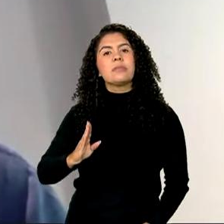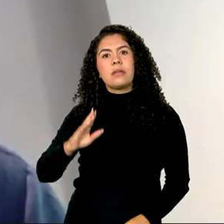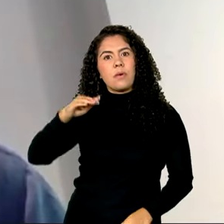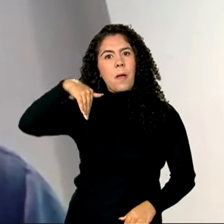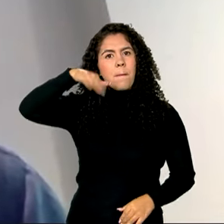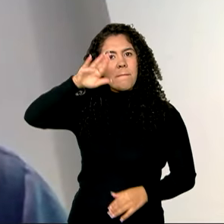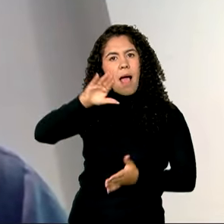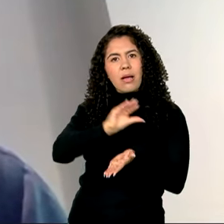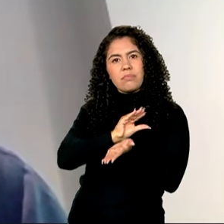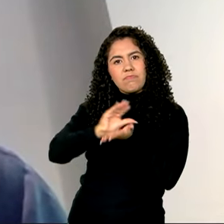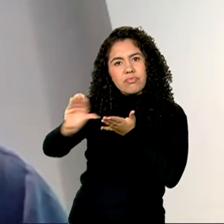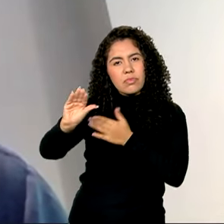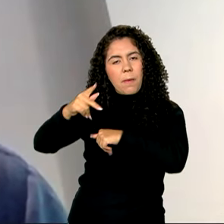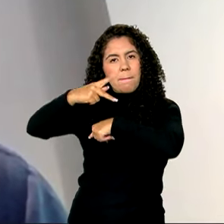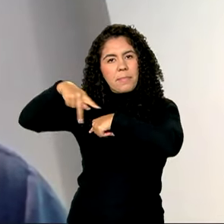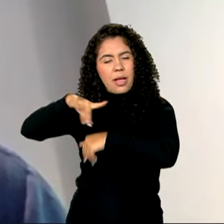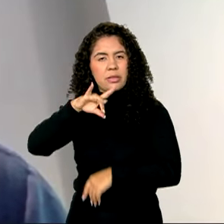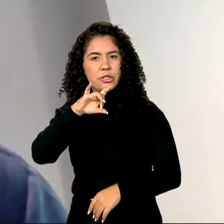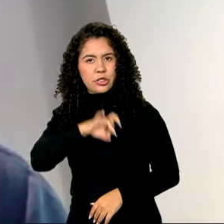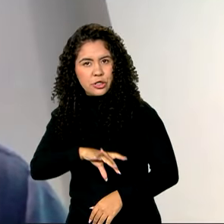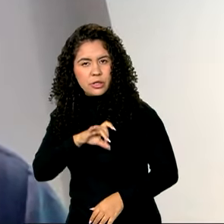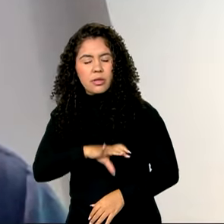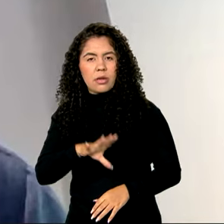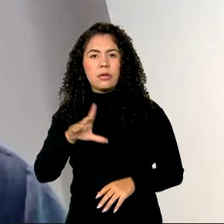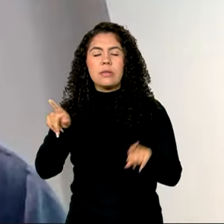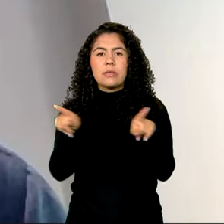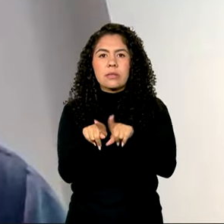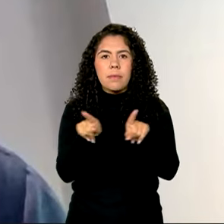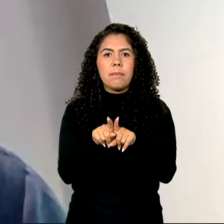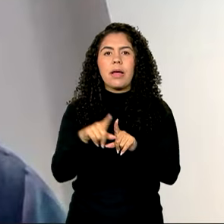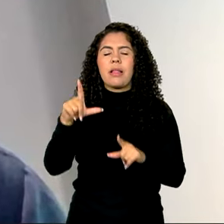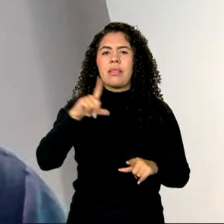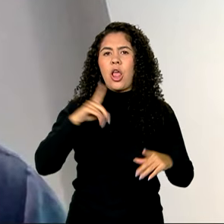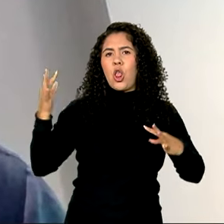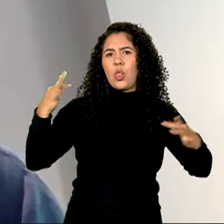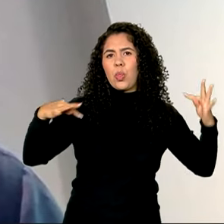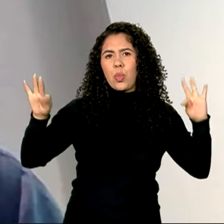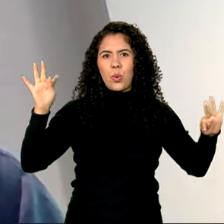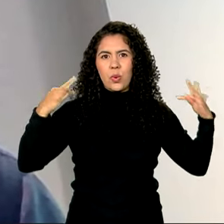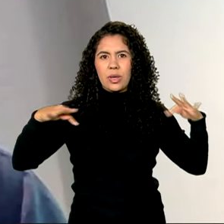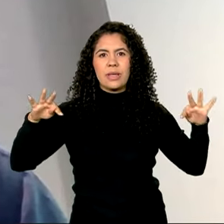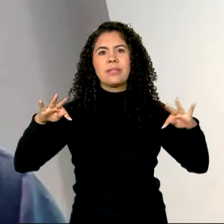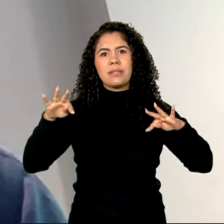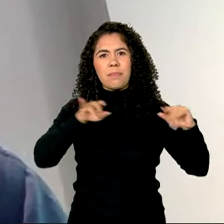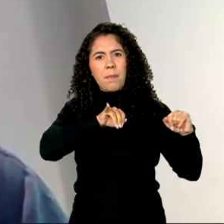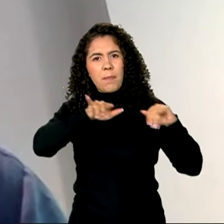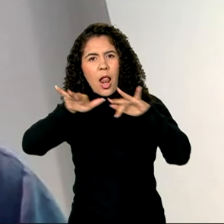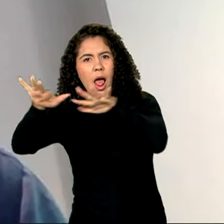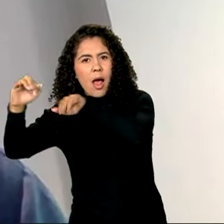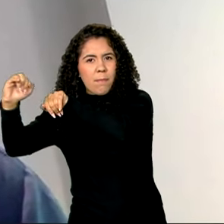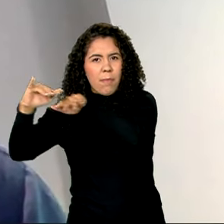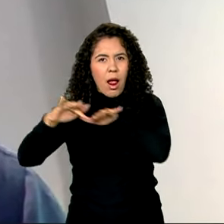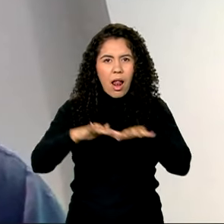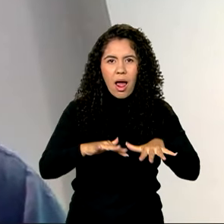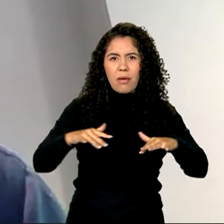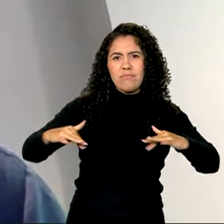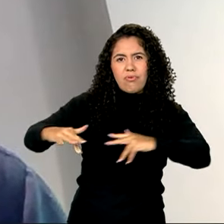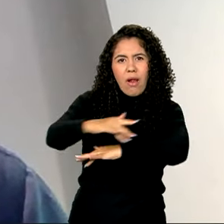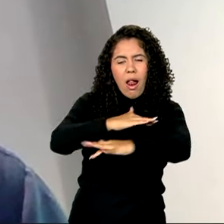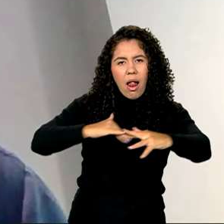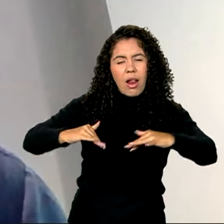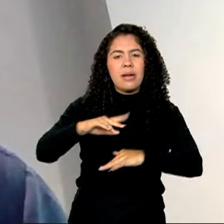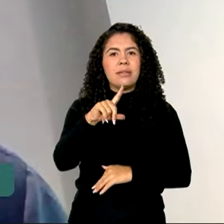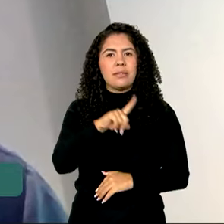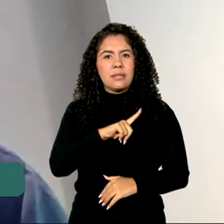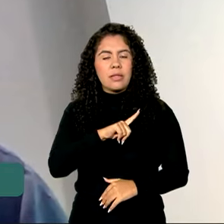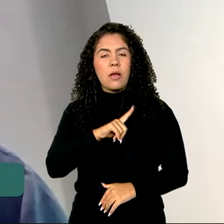Chile. Há um fluxo importante de turistas, não só do Brasil para o Chile, mas do Chile para o Brasil. O Chile